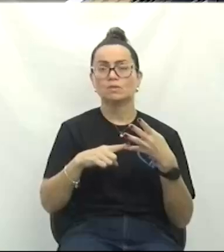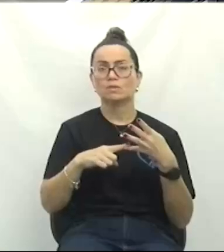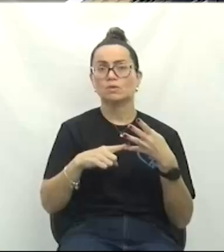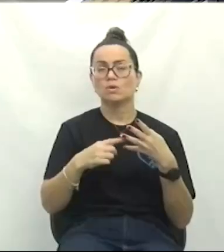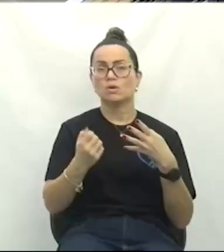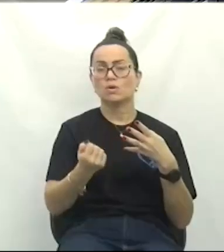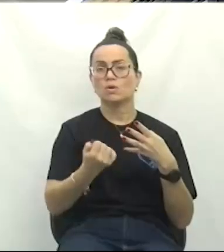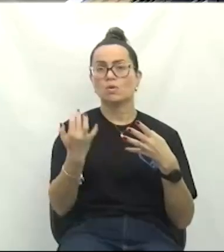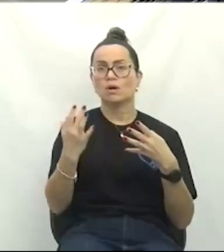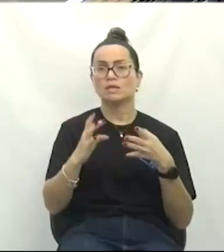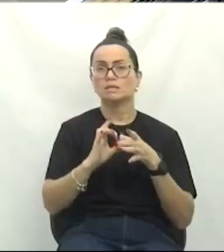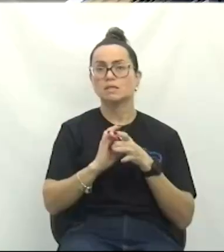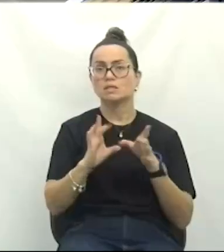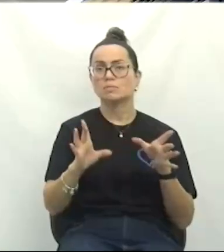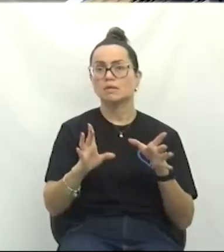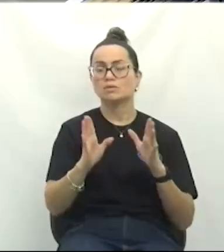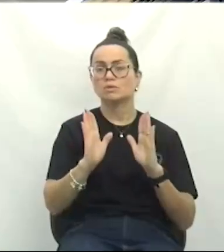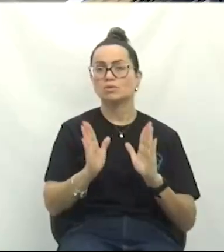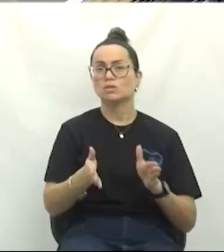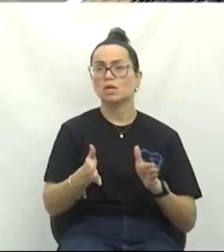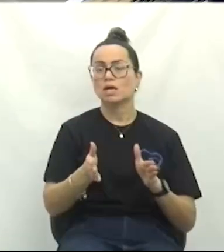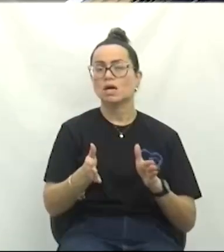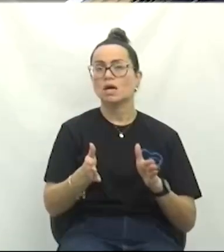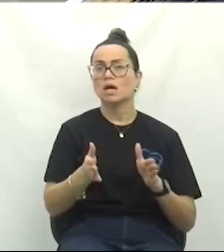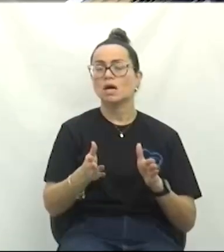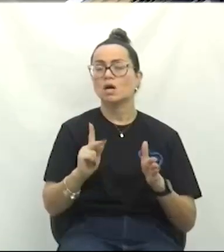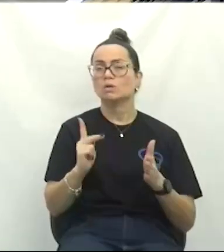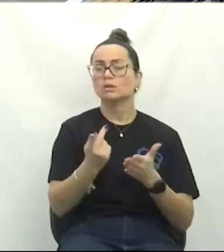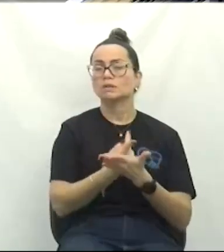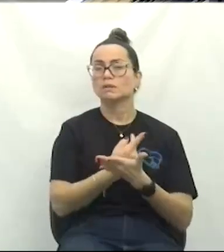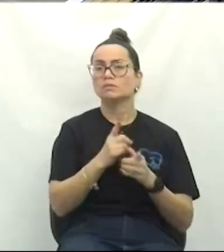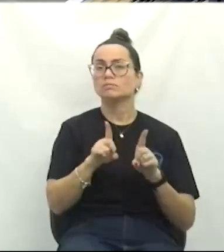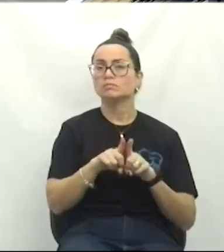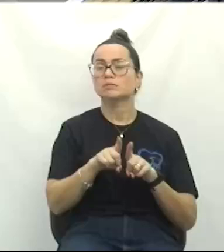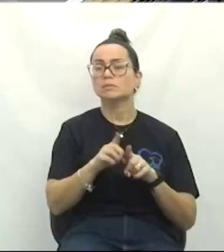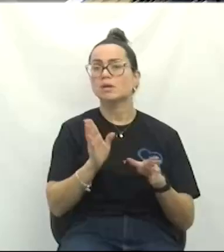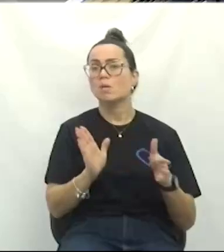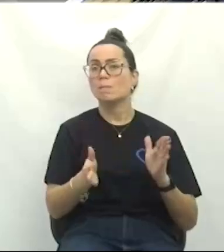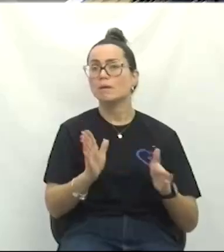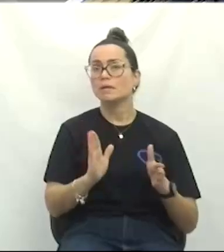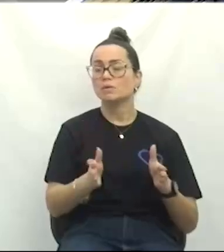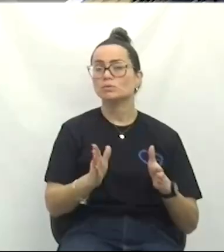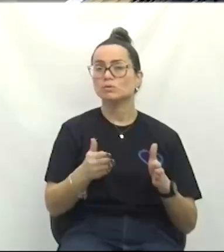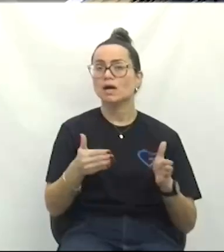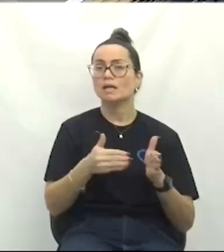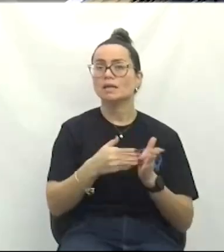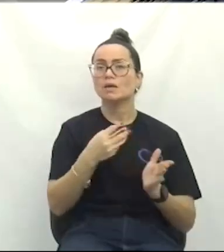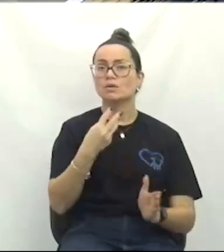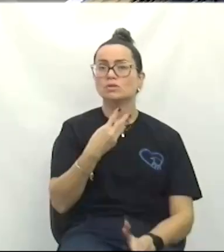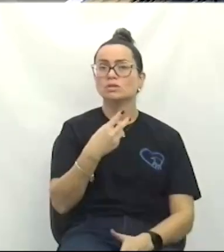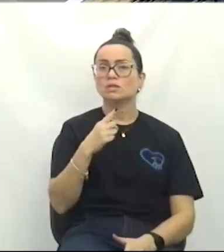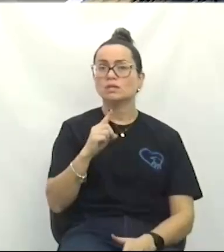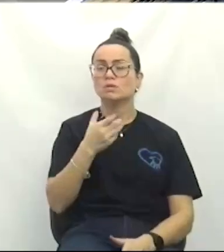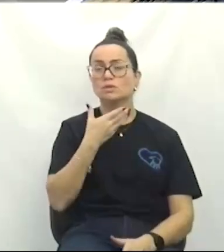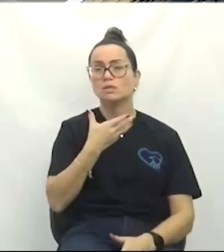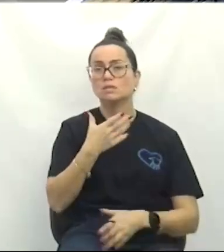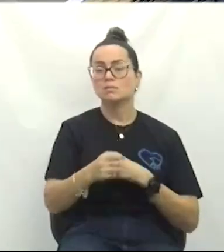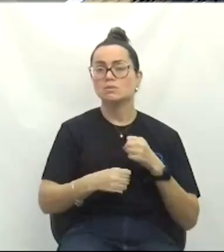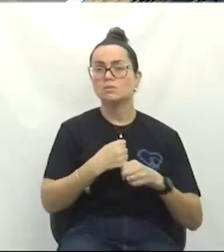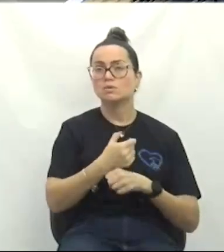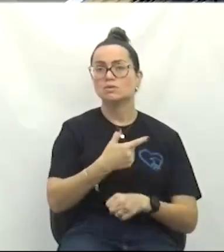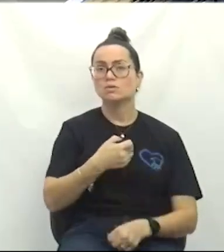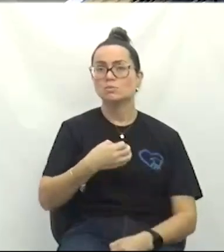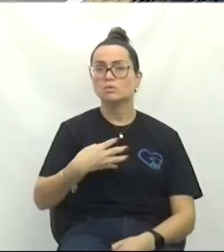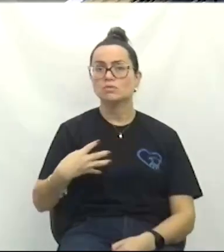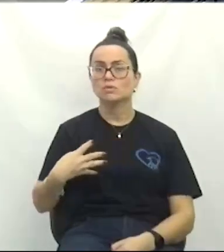realizadas e as previstas até 31 de dezembro de 2024, para a obra da